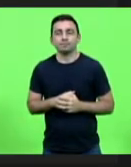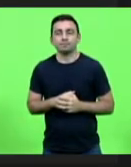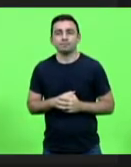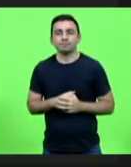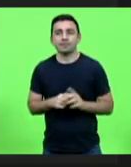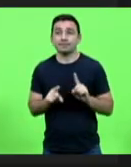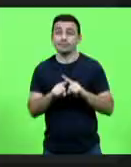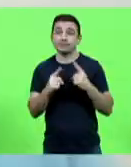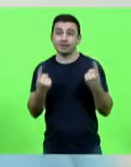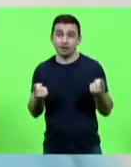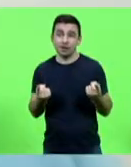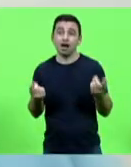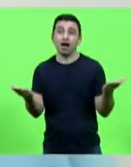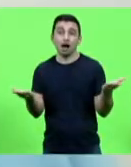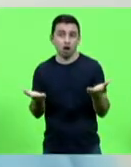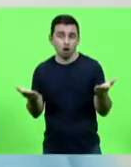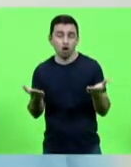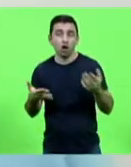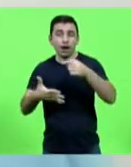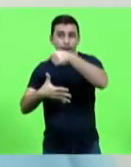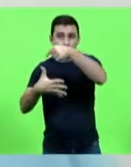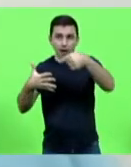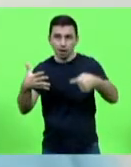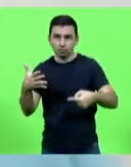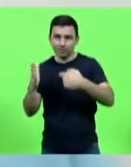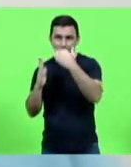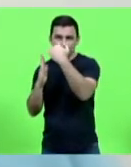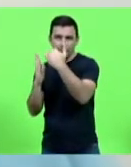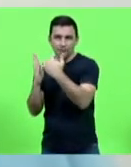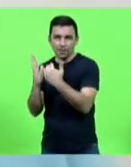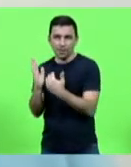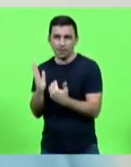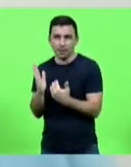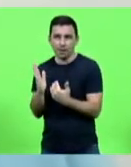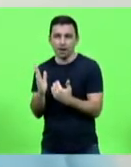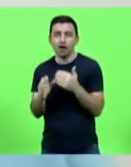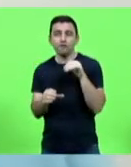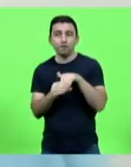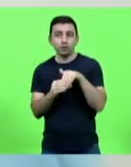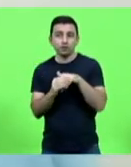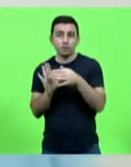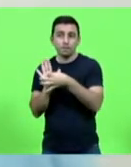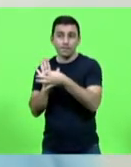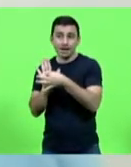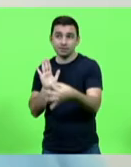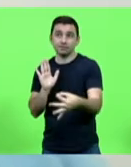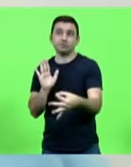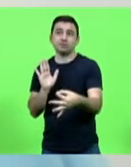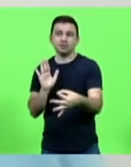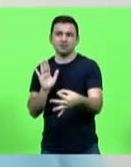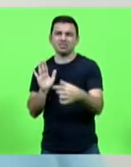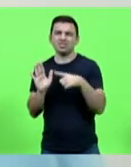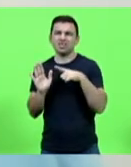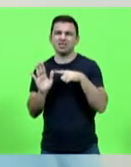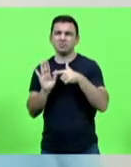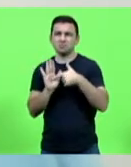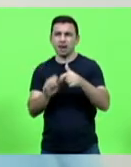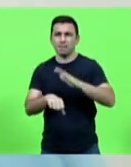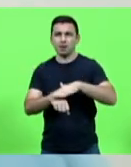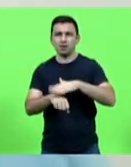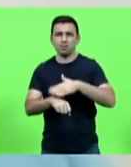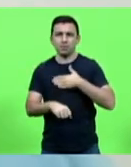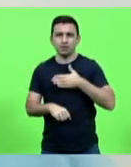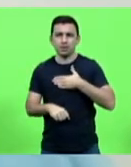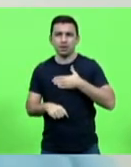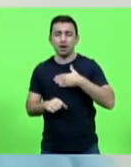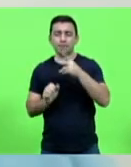agora, seguindo a pauta, discussão e votação dos pareceres, consta em minhas mãos OPL